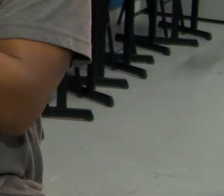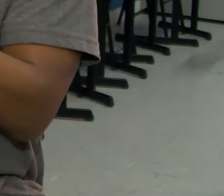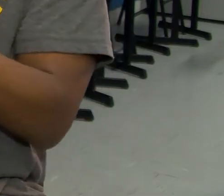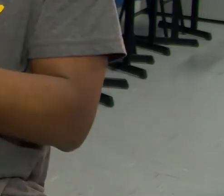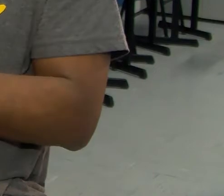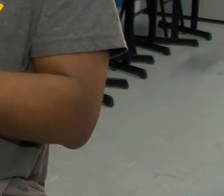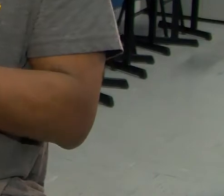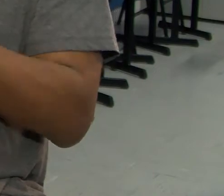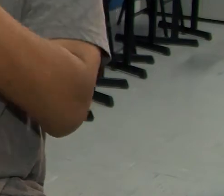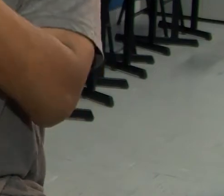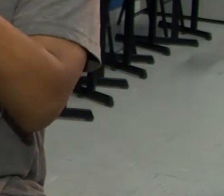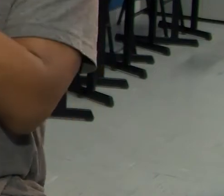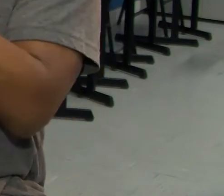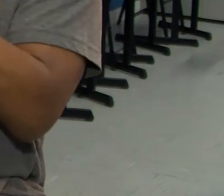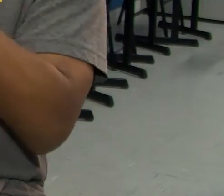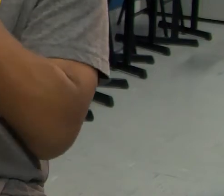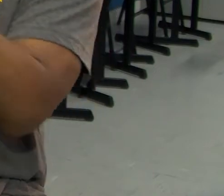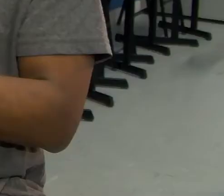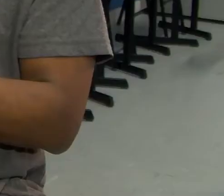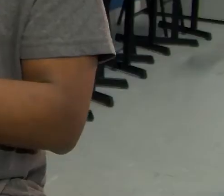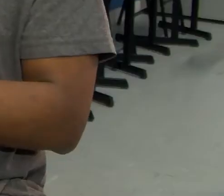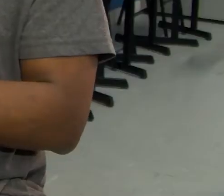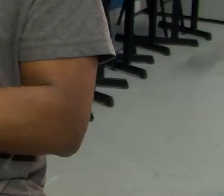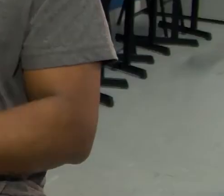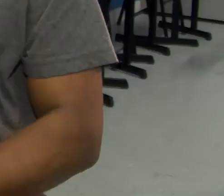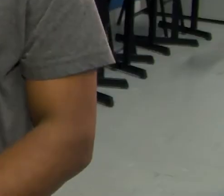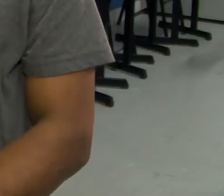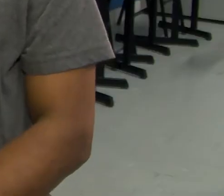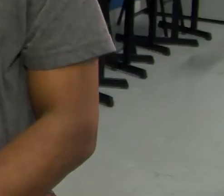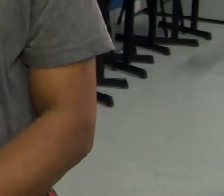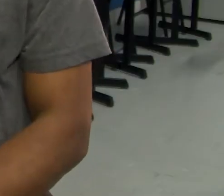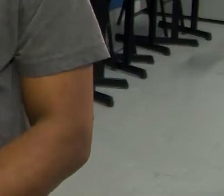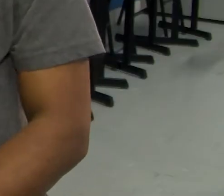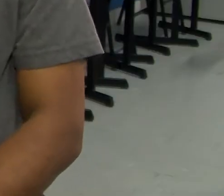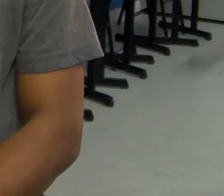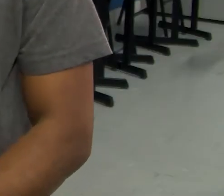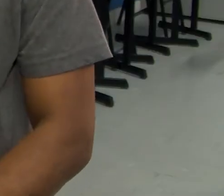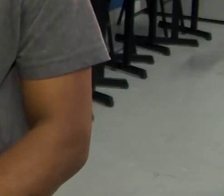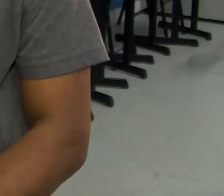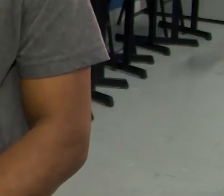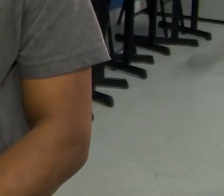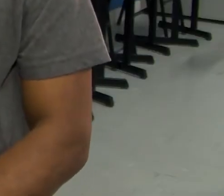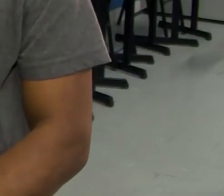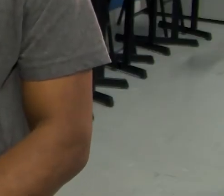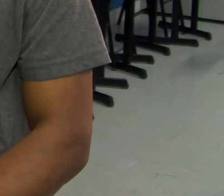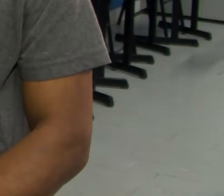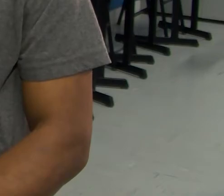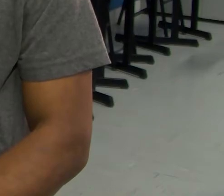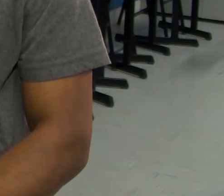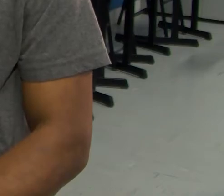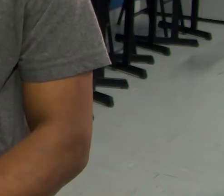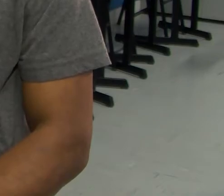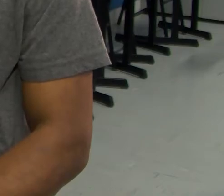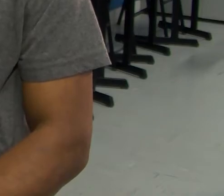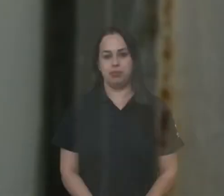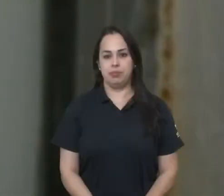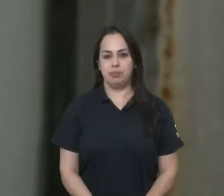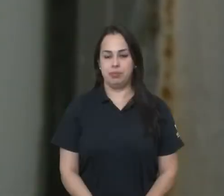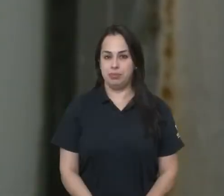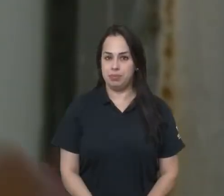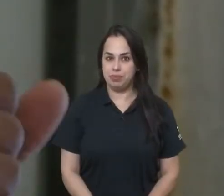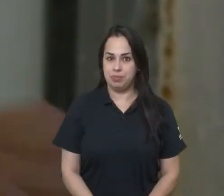em escolha dos intérpretes com afluência. Ainda é muito difícil, ainda não está o ideal para nós.